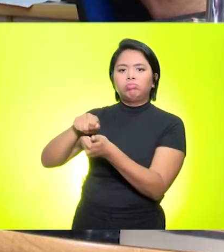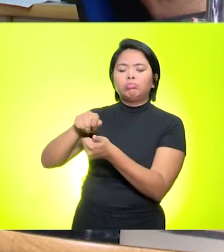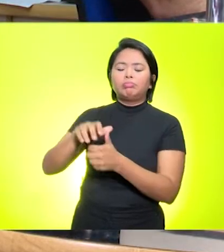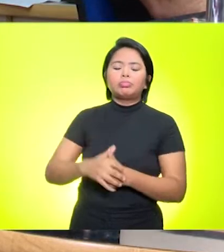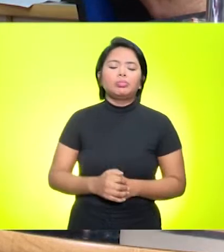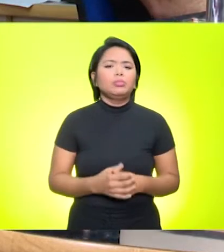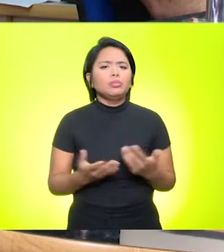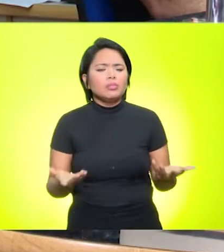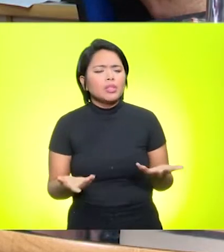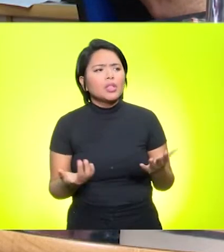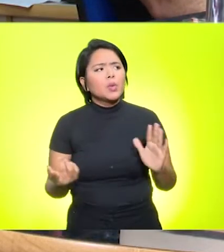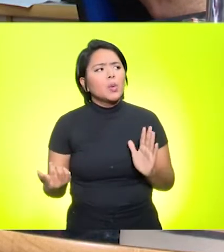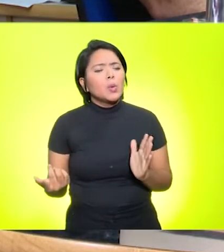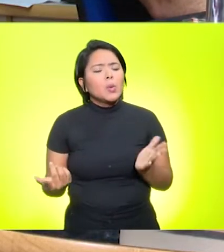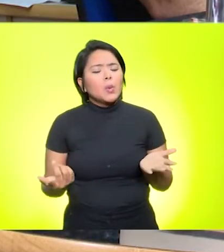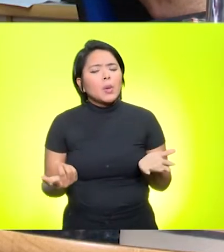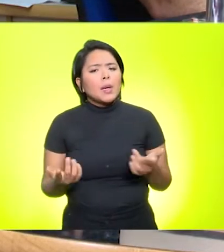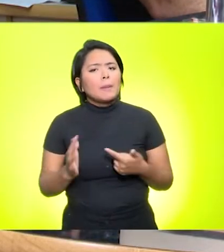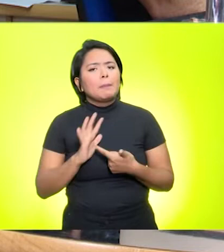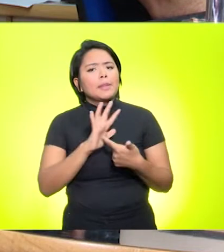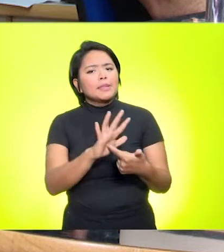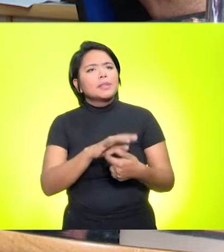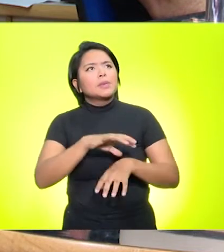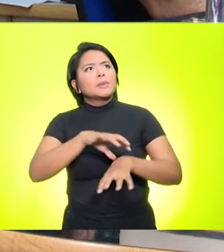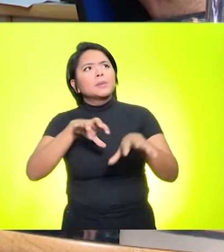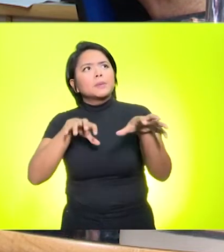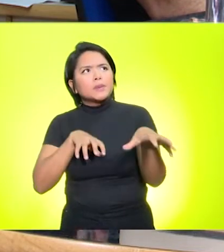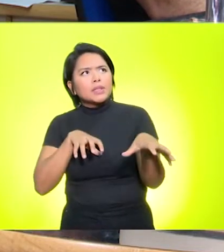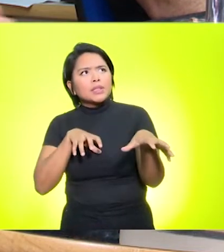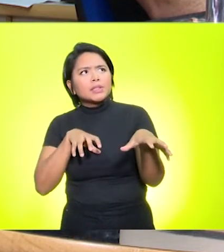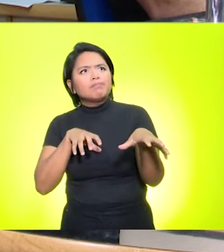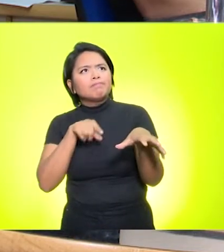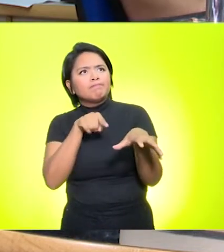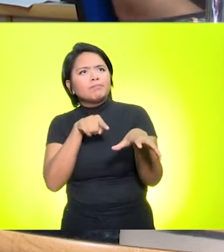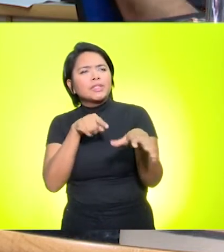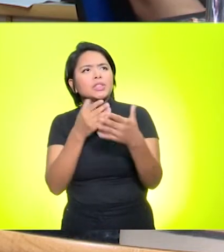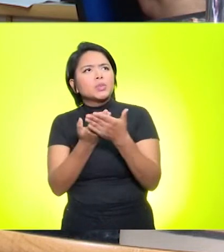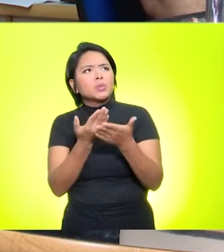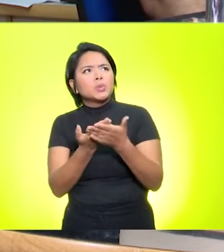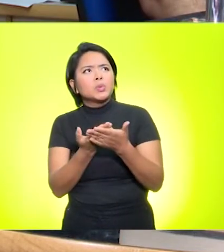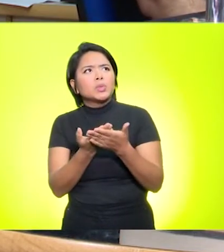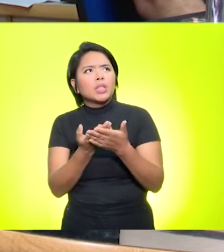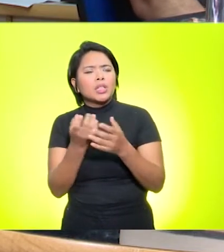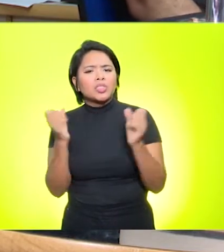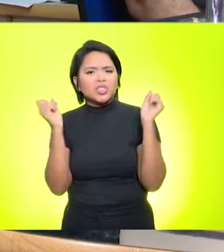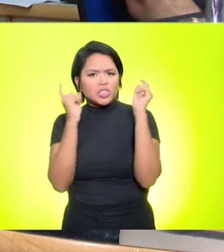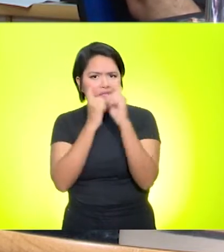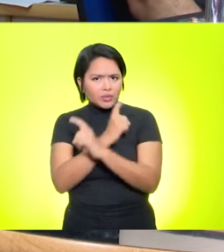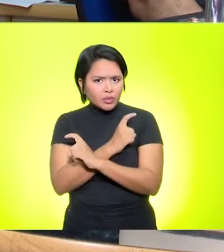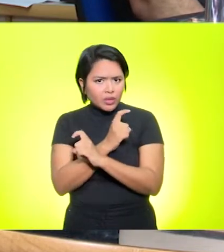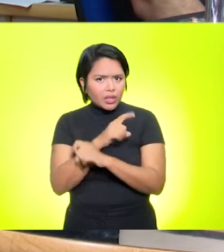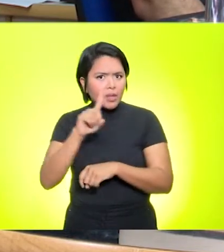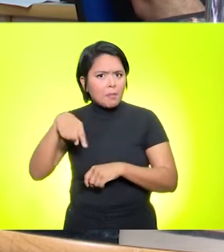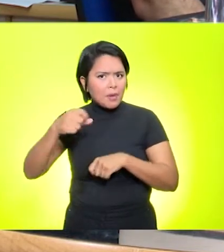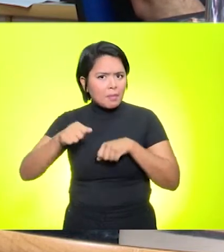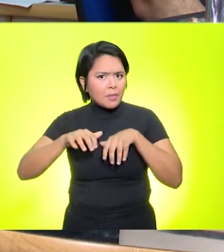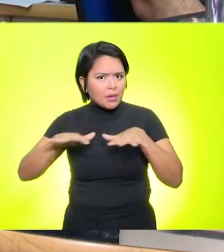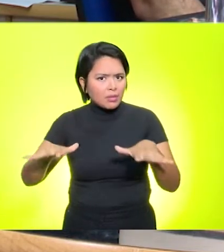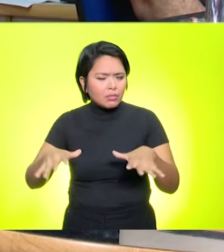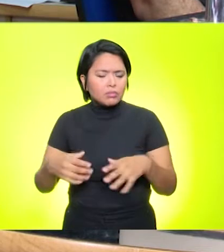você apresentou aqui a questão das aulas híbridas como um desafio pós-pandemia. Quais são as vantagens de manter esse